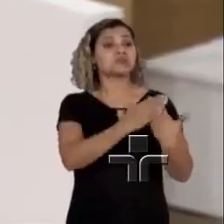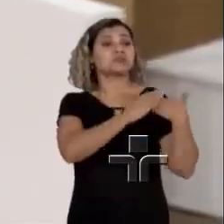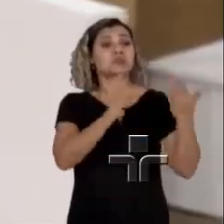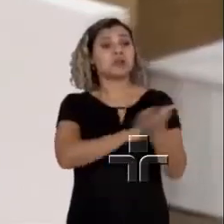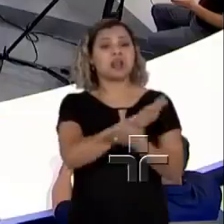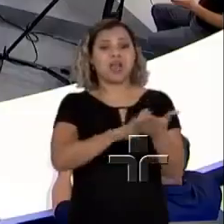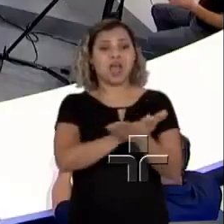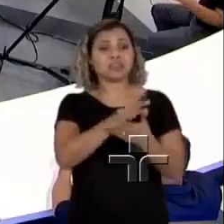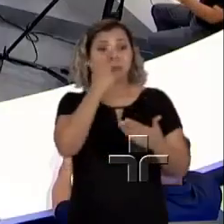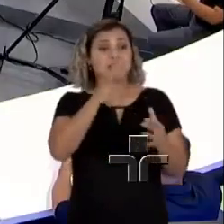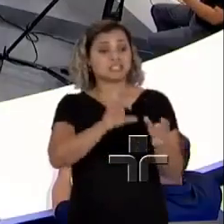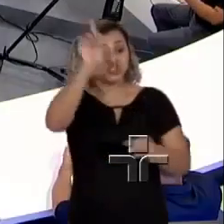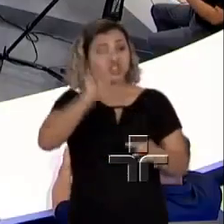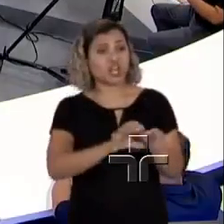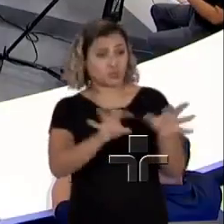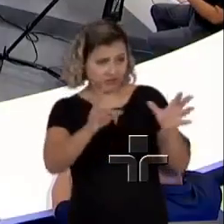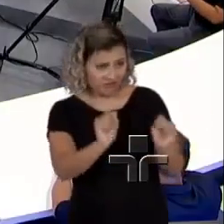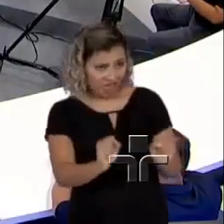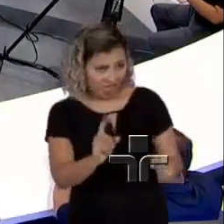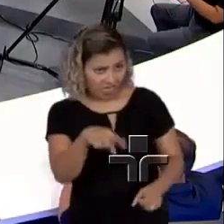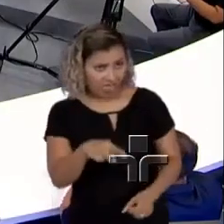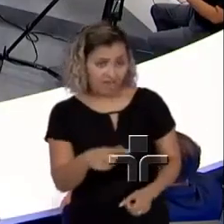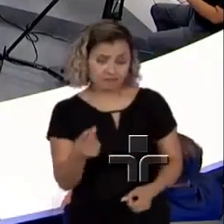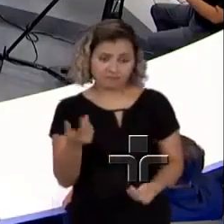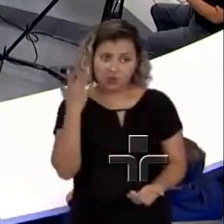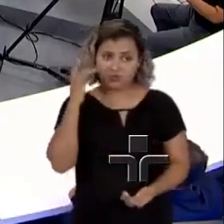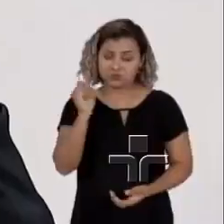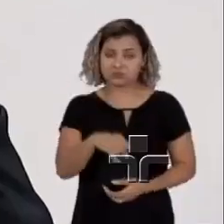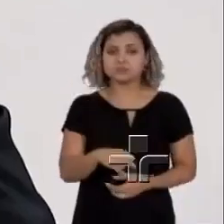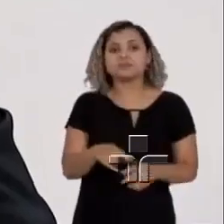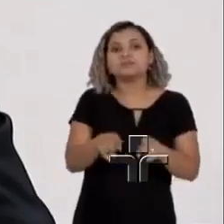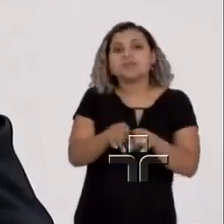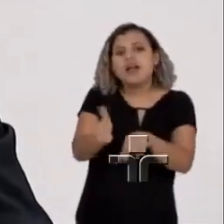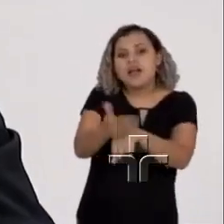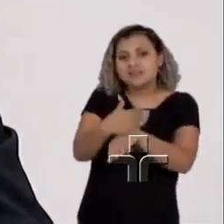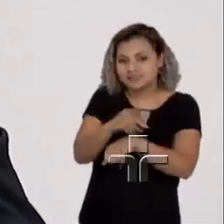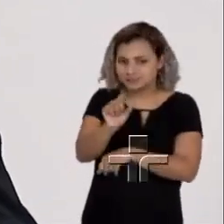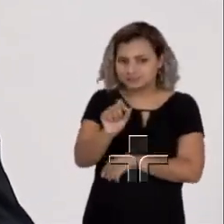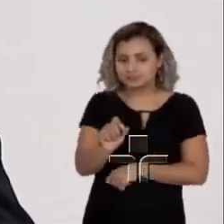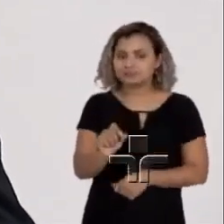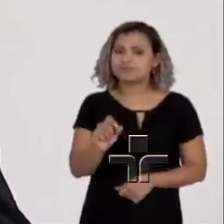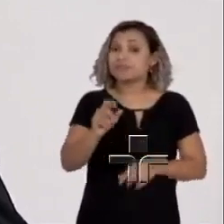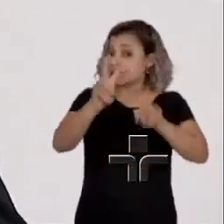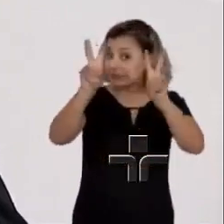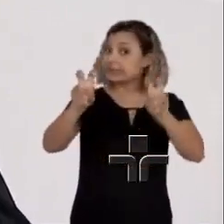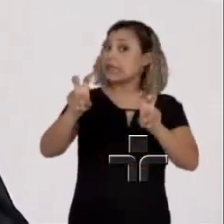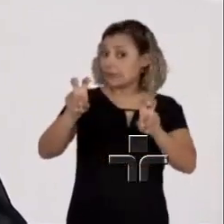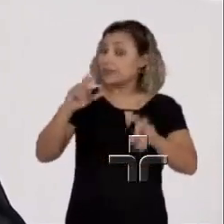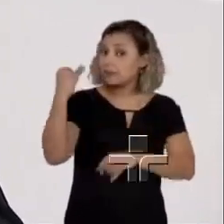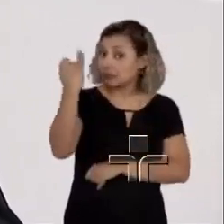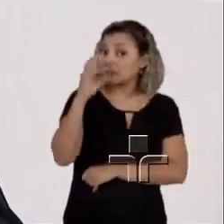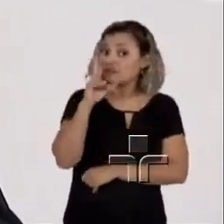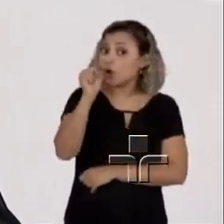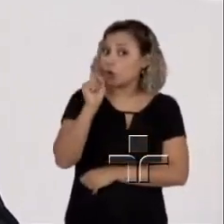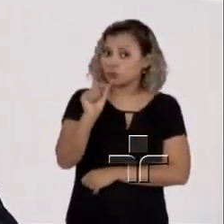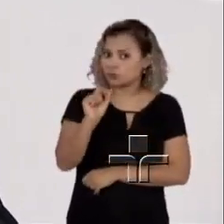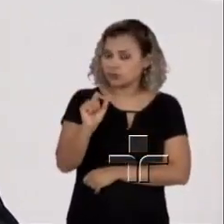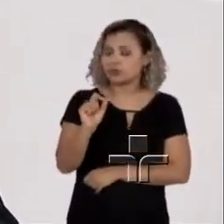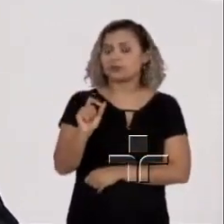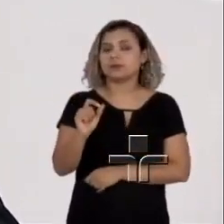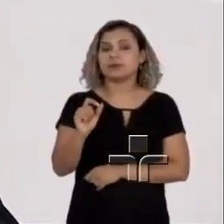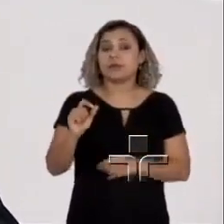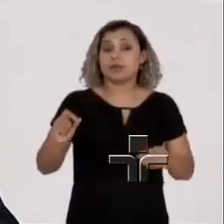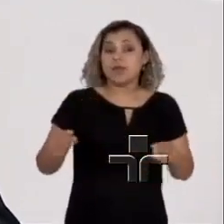eu quero completar uma coisa, disse que a Barba, antes que a Tati e o Biratã... Algo que você levantou que é muito forte, quando na narrativa